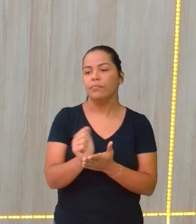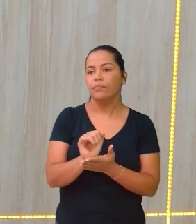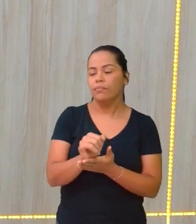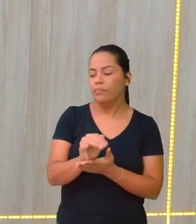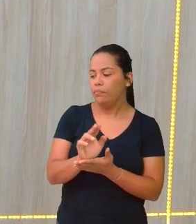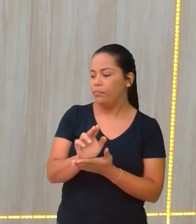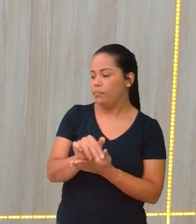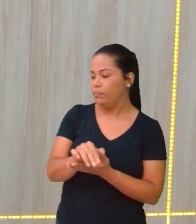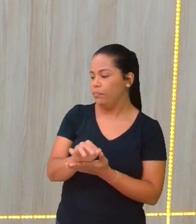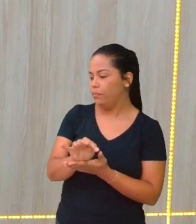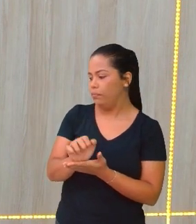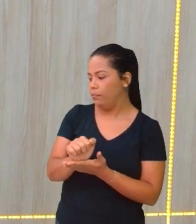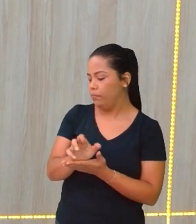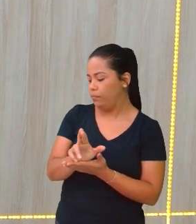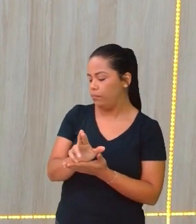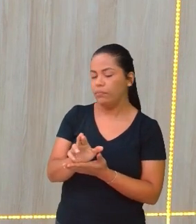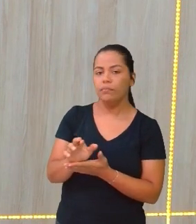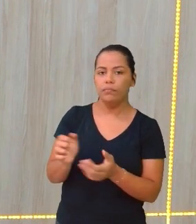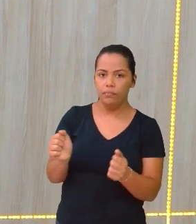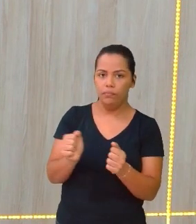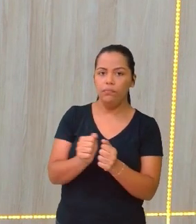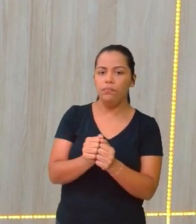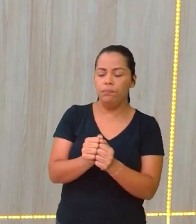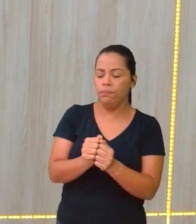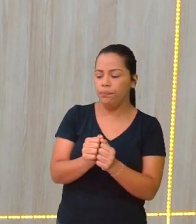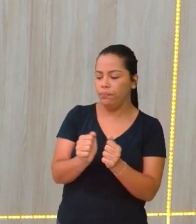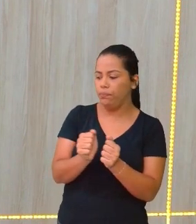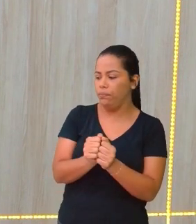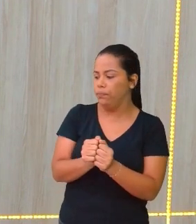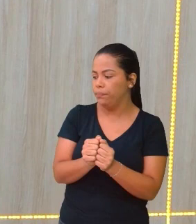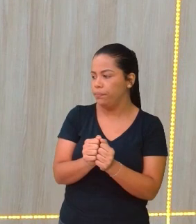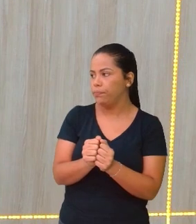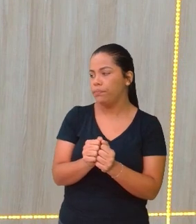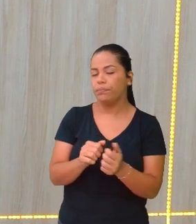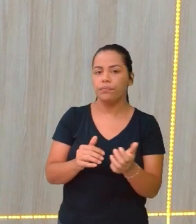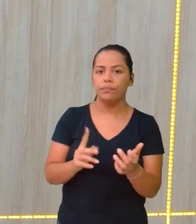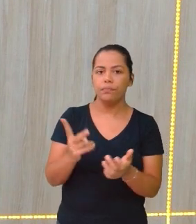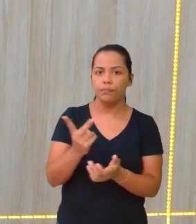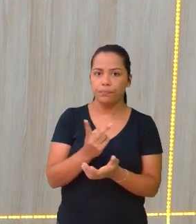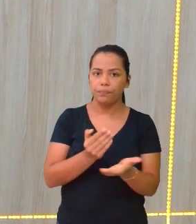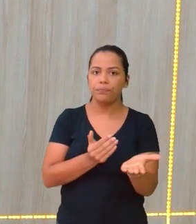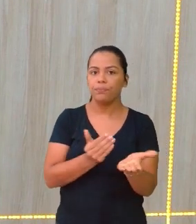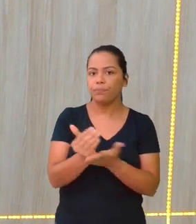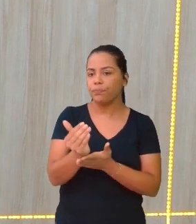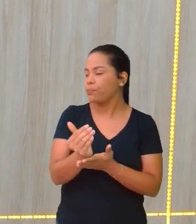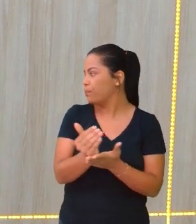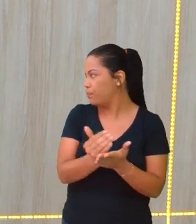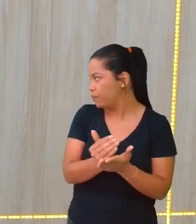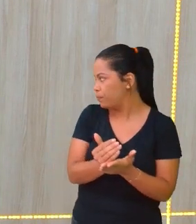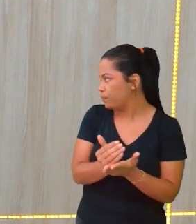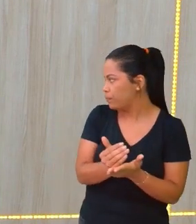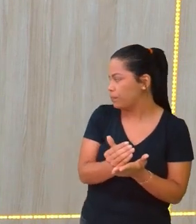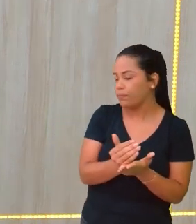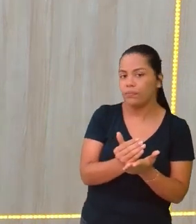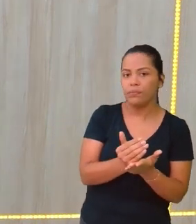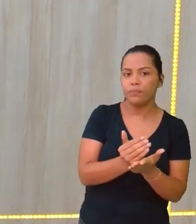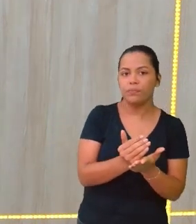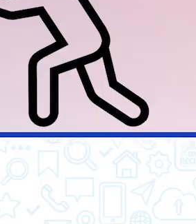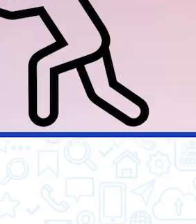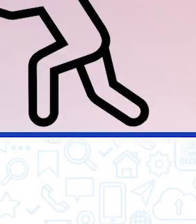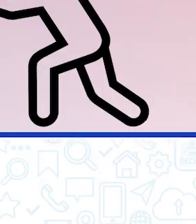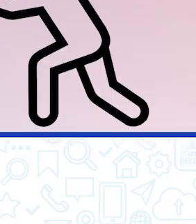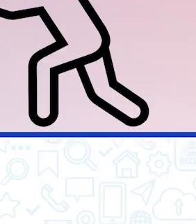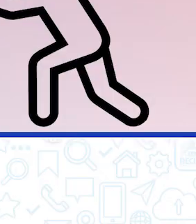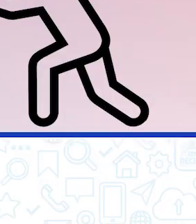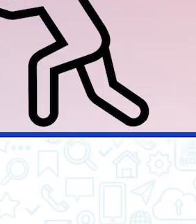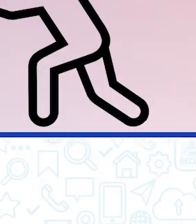Então a força que um deles está colocando é suficiente e a outra não. Então vale muito a gente parar para pensar quem é que